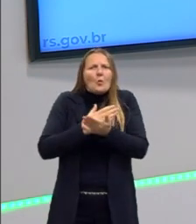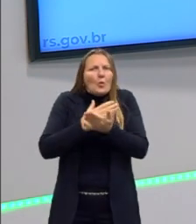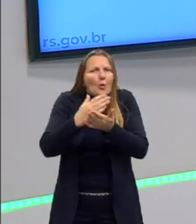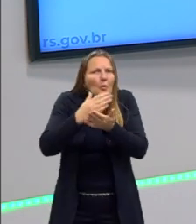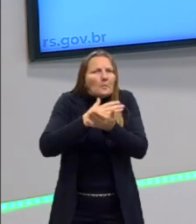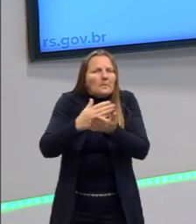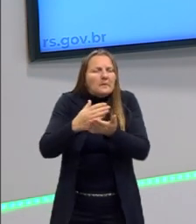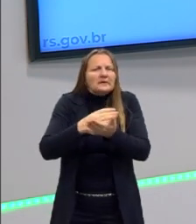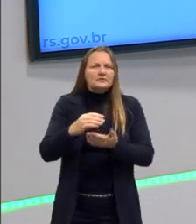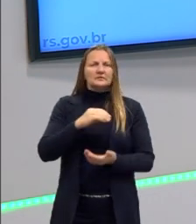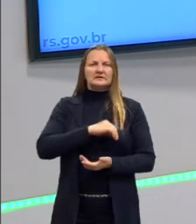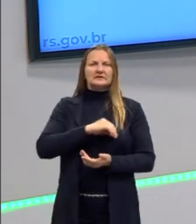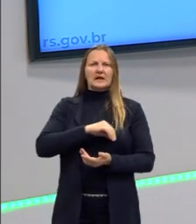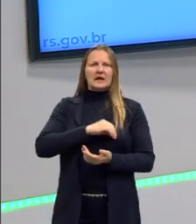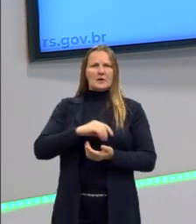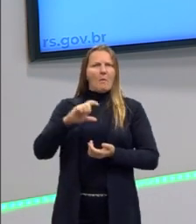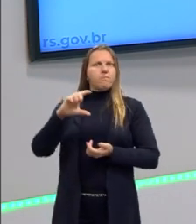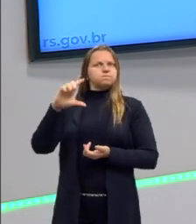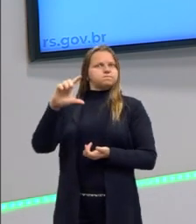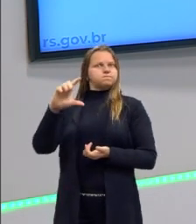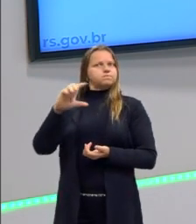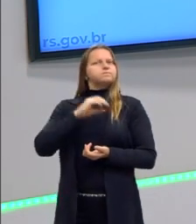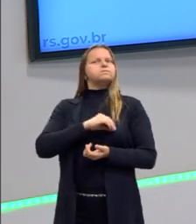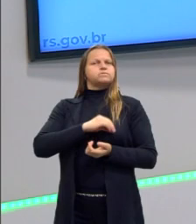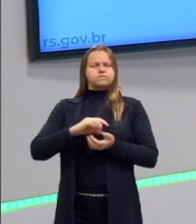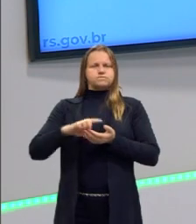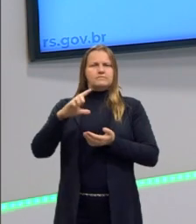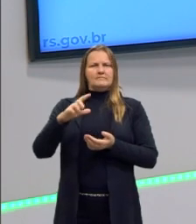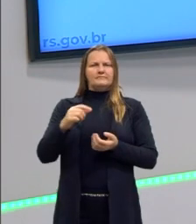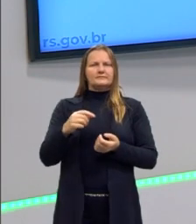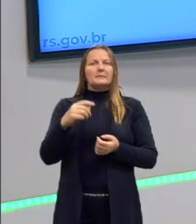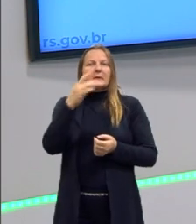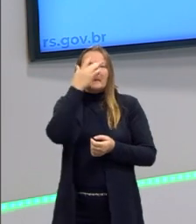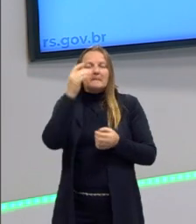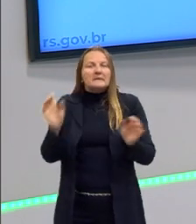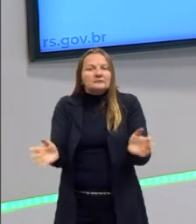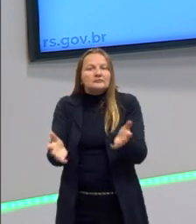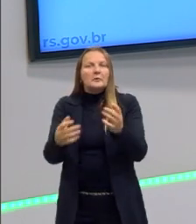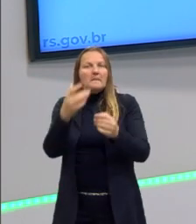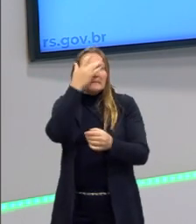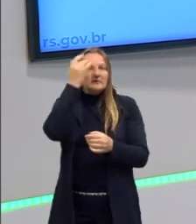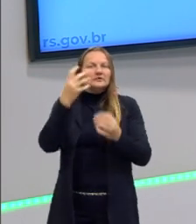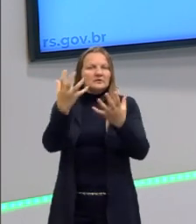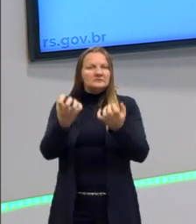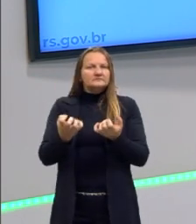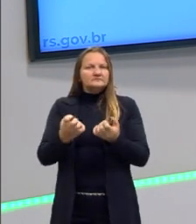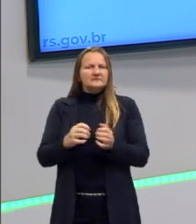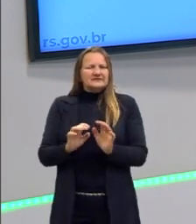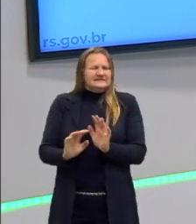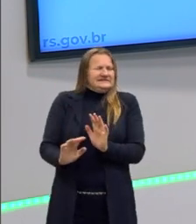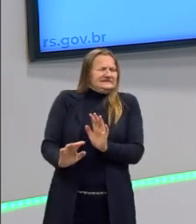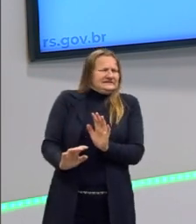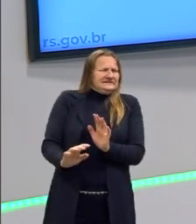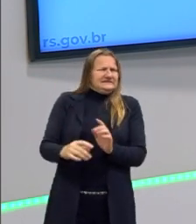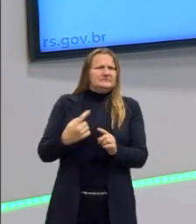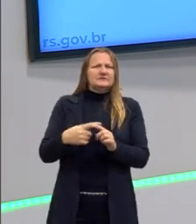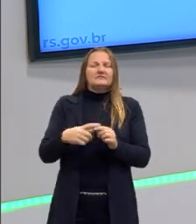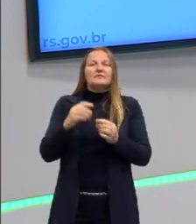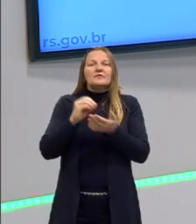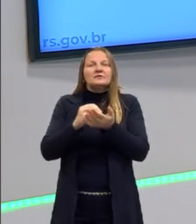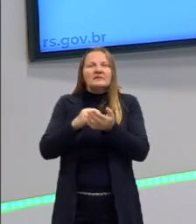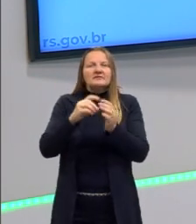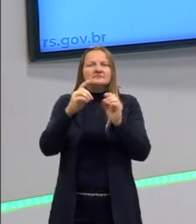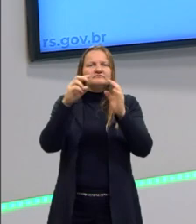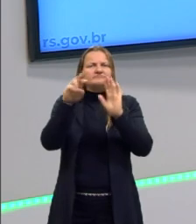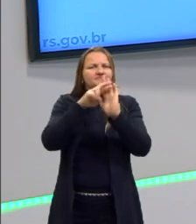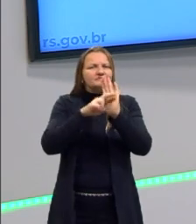de início o salário era muito alto para que as pessoas topassem fazer aquilo. Porque elas não estavam disciplinadas. Portanto, é